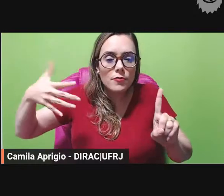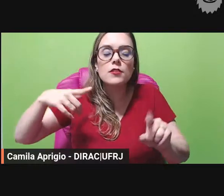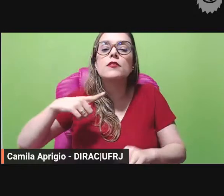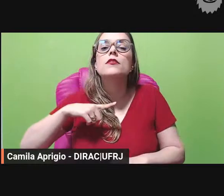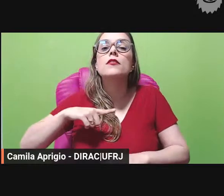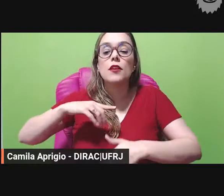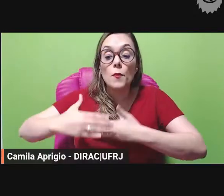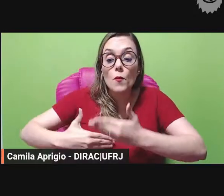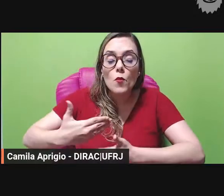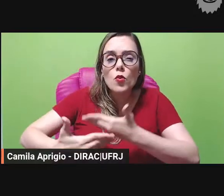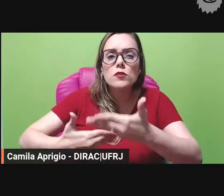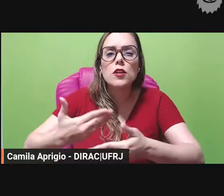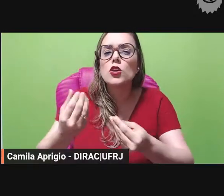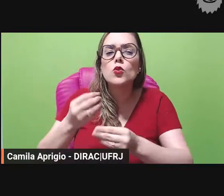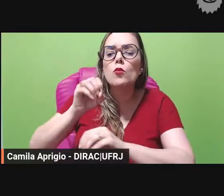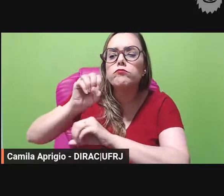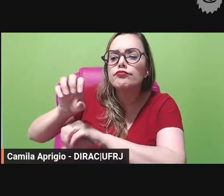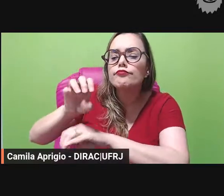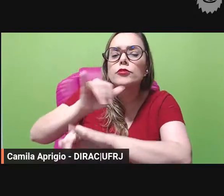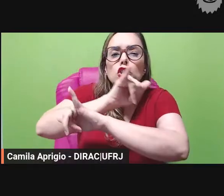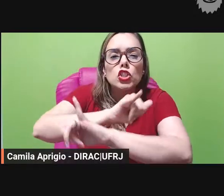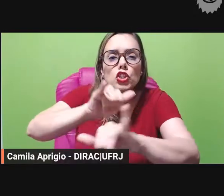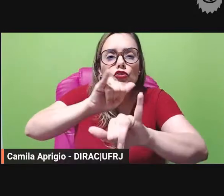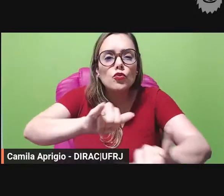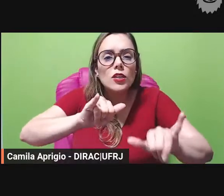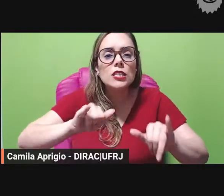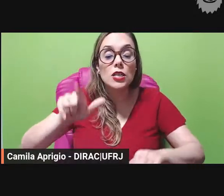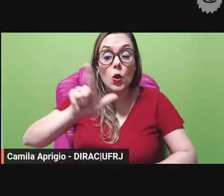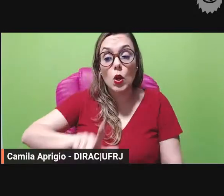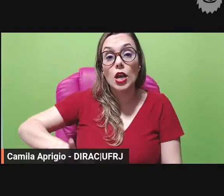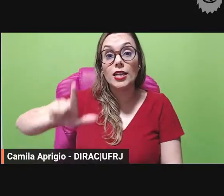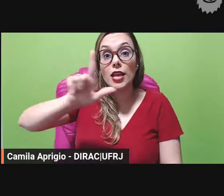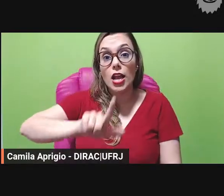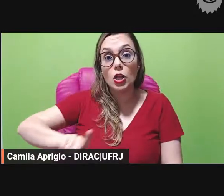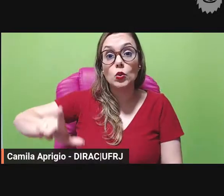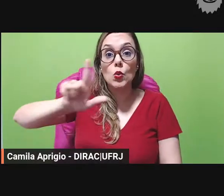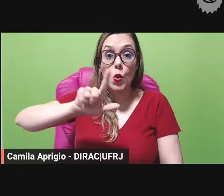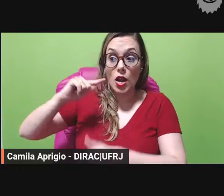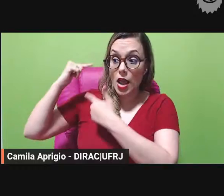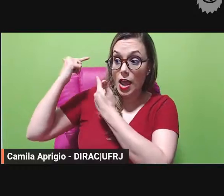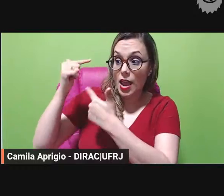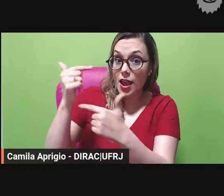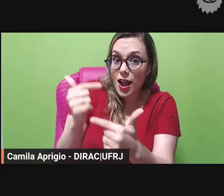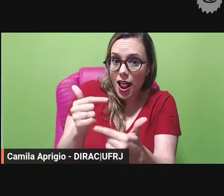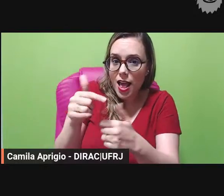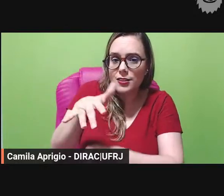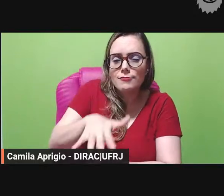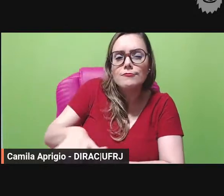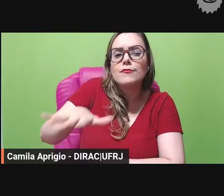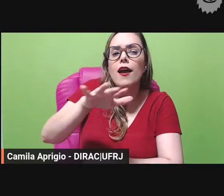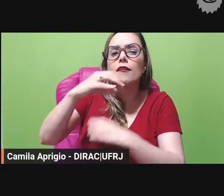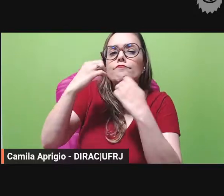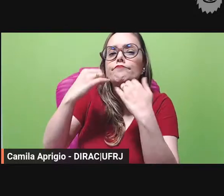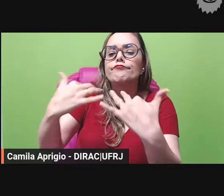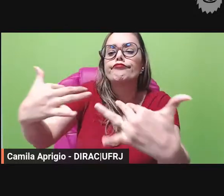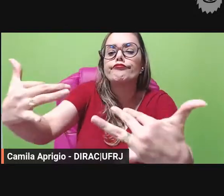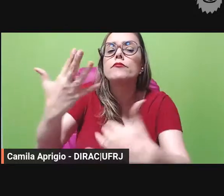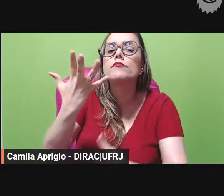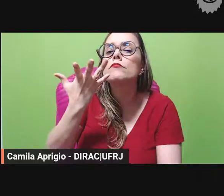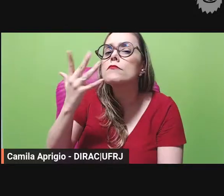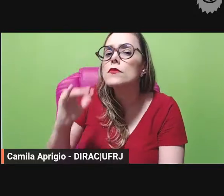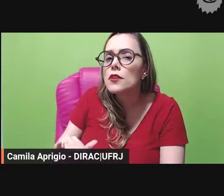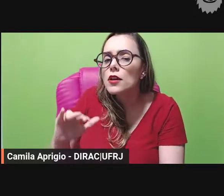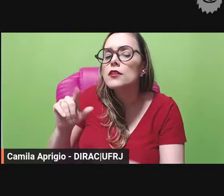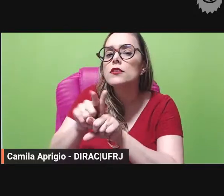clássica na literatura infantil e juvenil hoje a gente tem enorme alegria de apresentar a mesa redonda